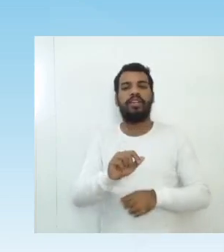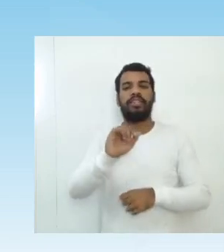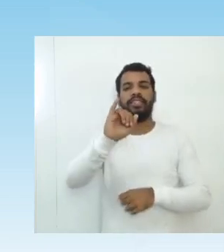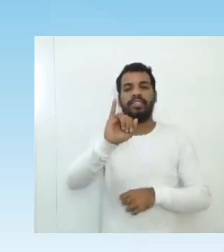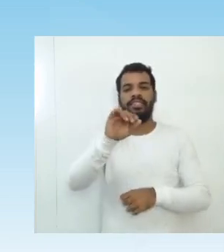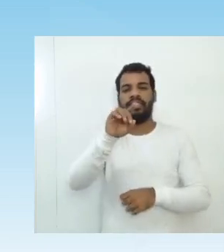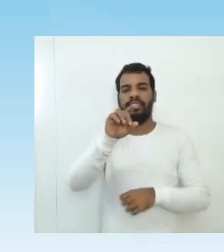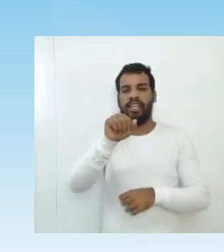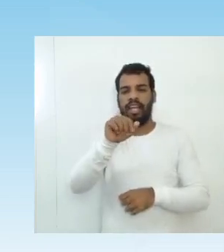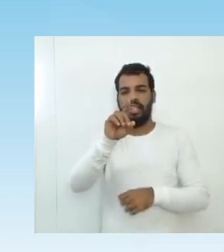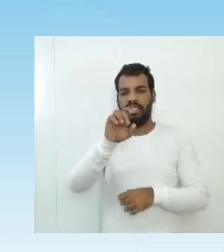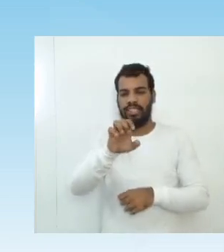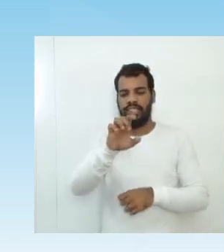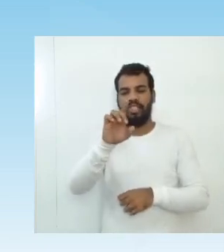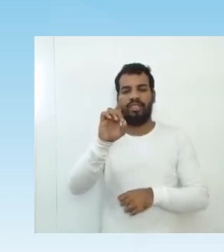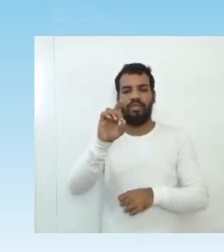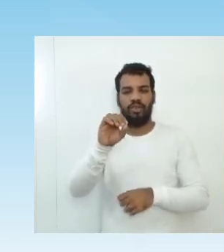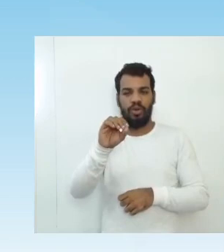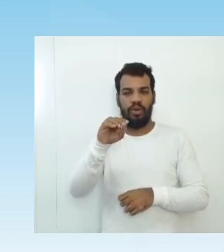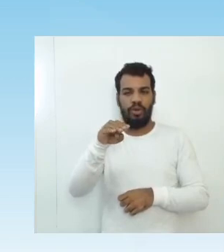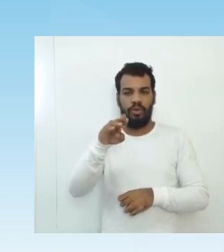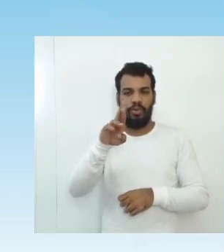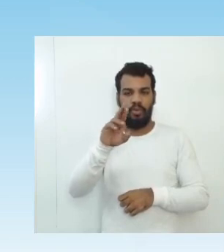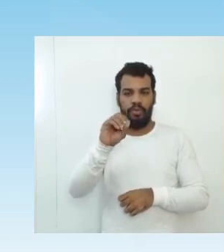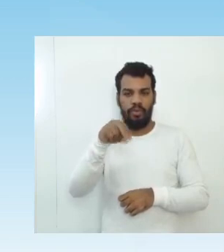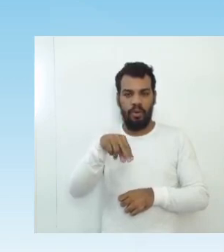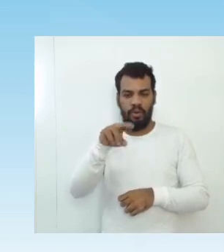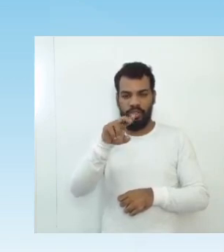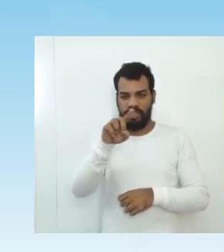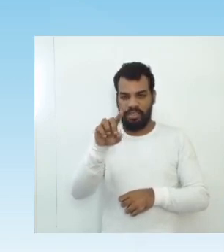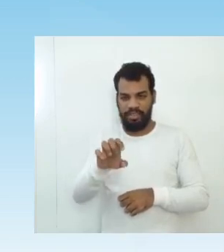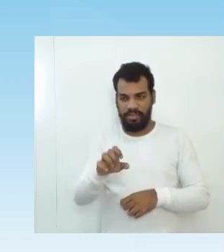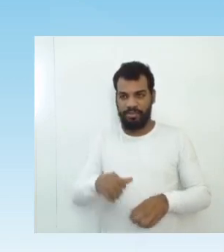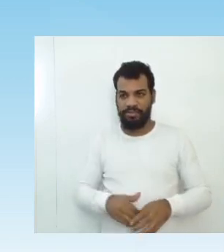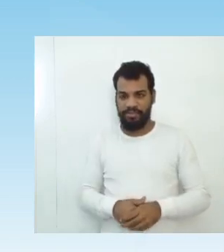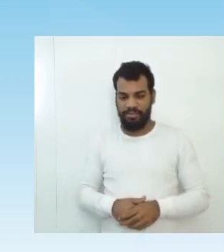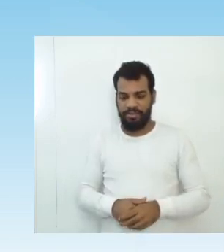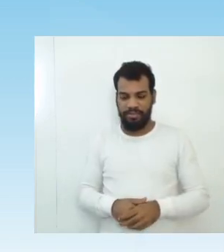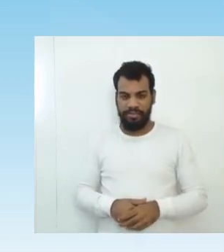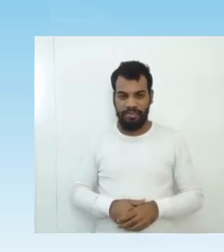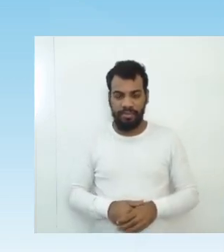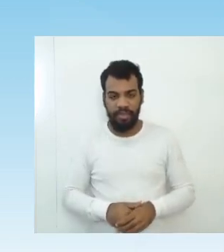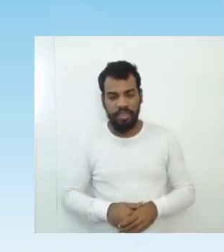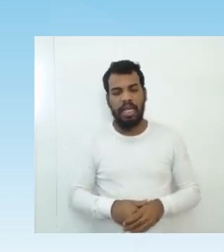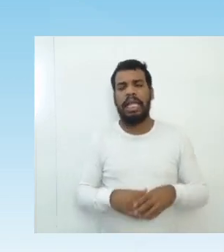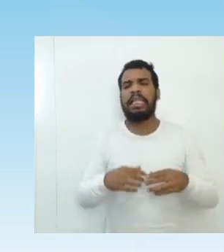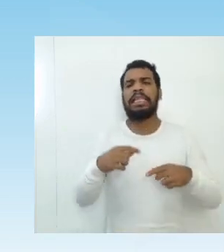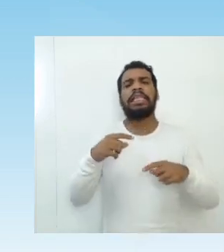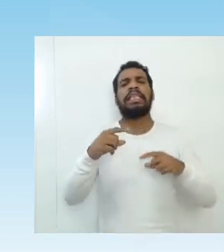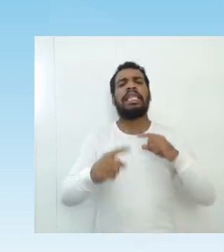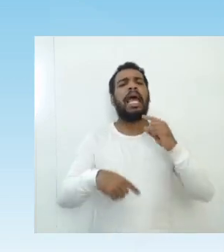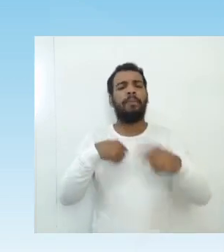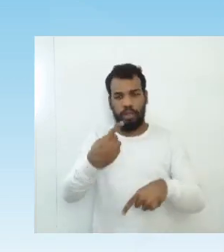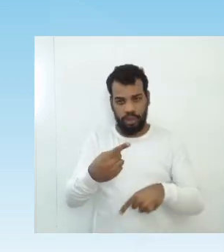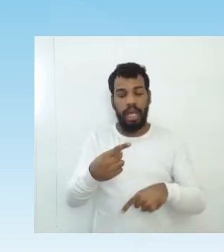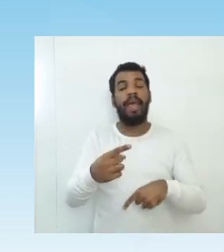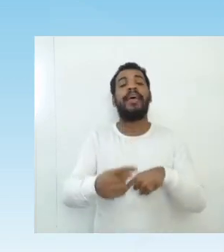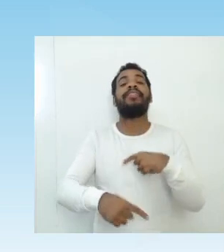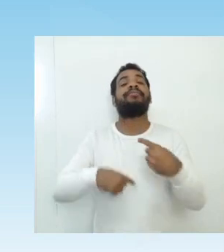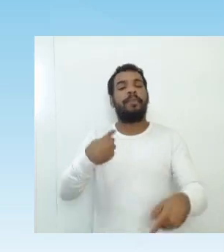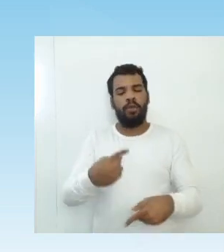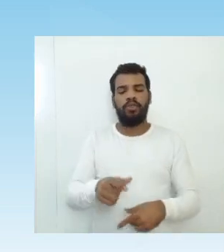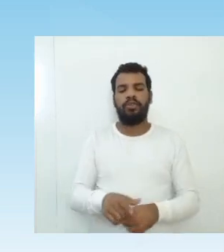fazer essa liga metálica, que é formada por cobre e estanho, posteriormente, o homem, ele